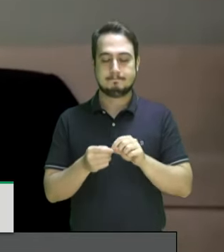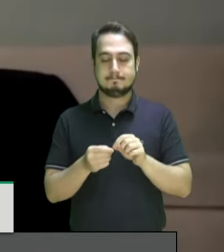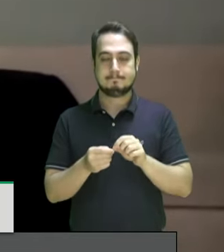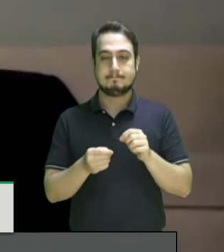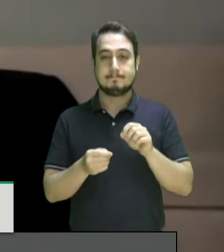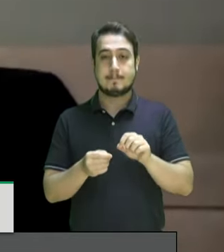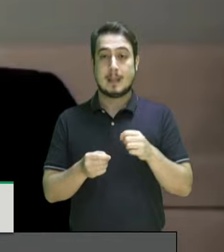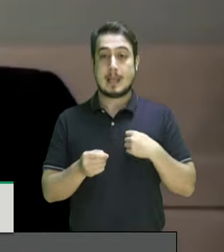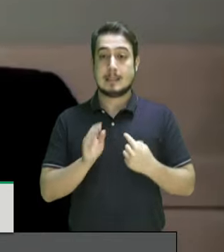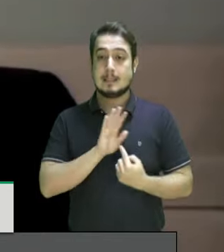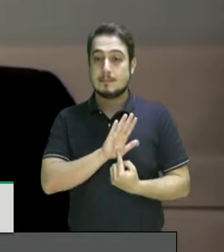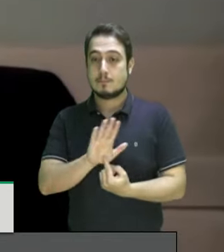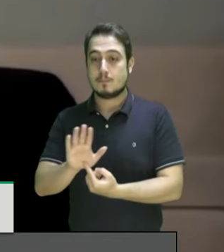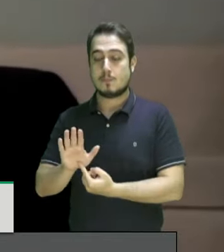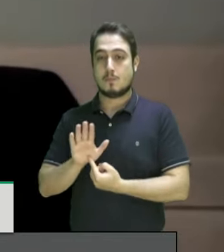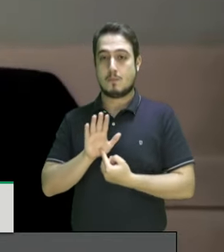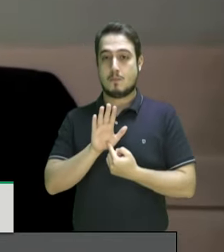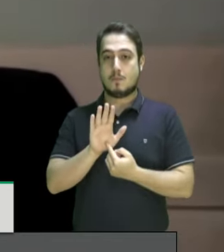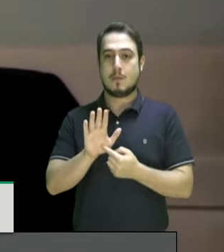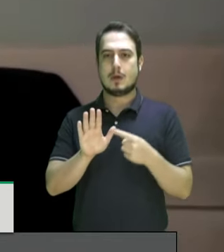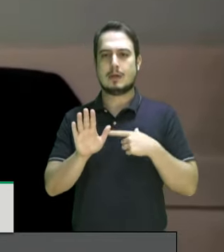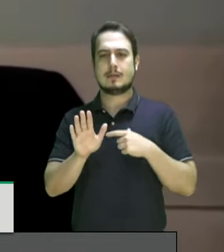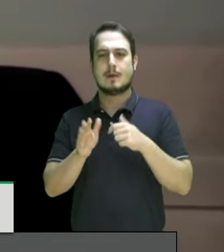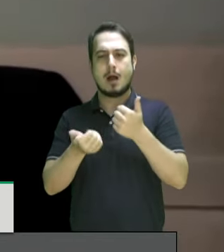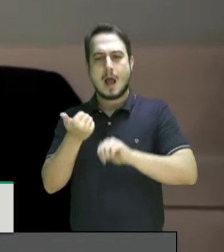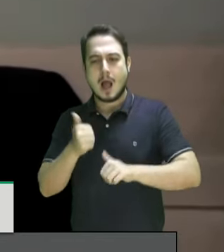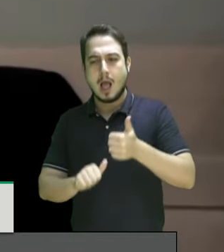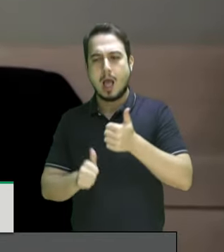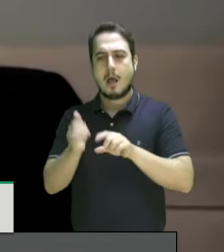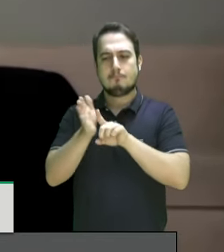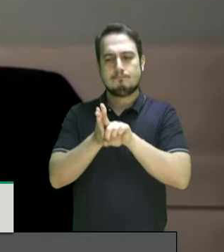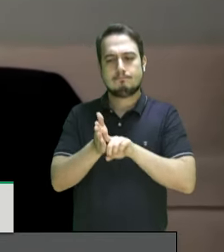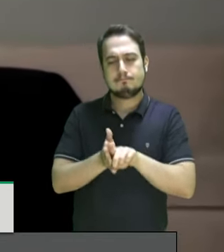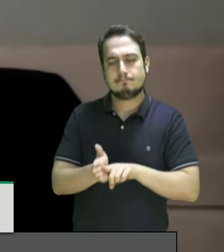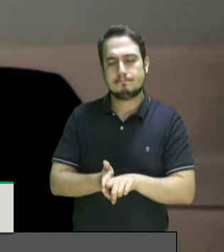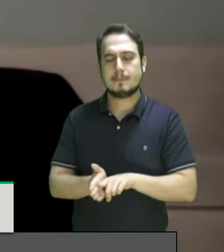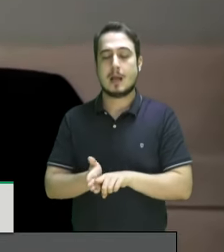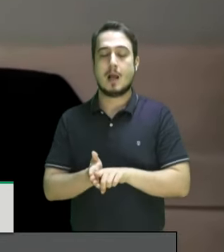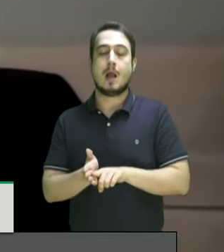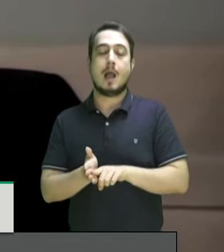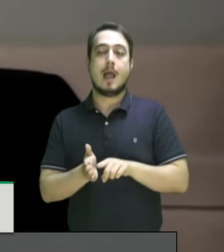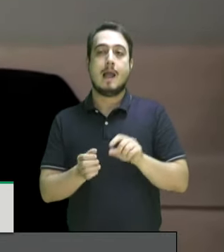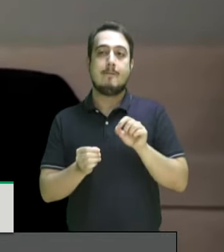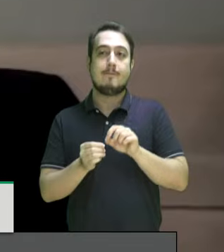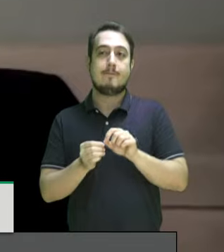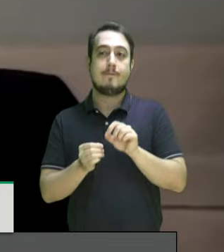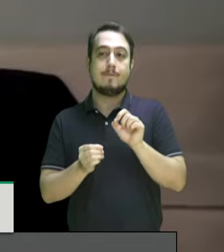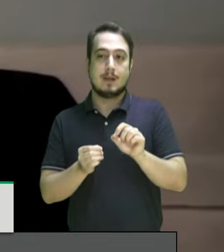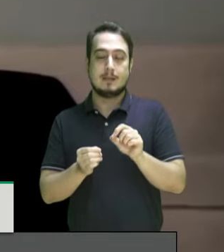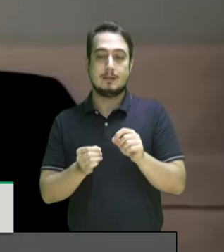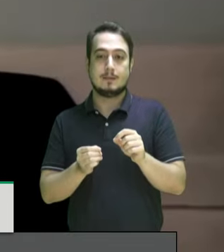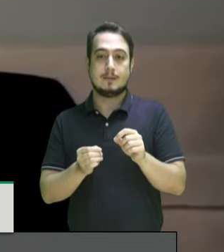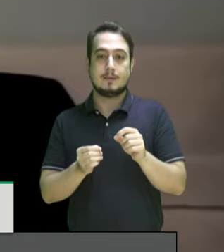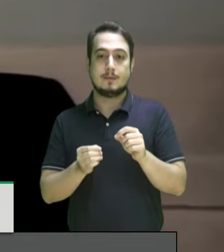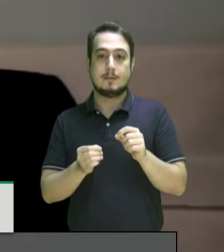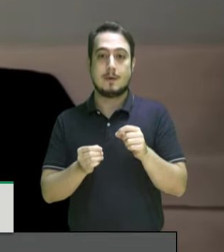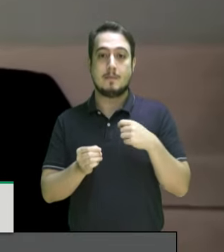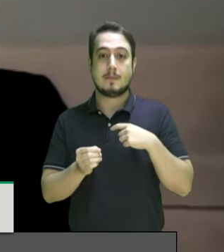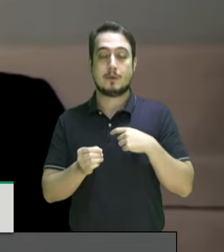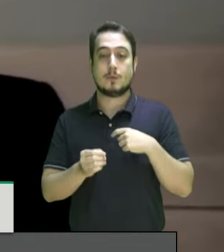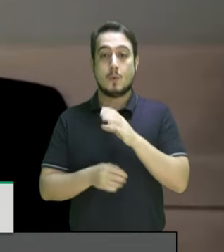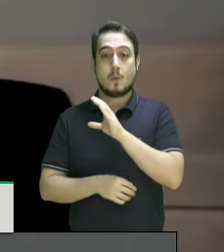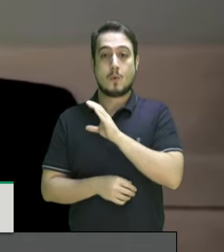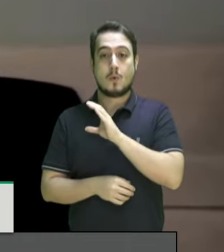essa submissão e a própria análise da nossa prestação de contas é feita, muitas vezes, na generalidade das vezes, por um comitê de